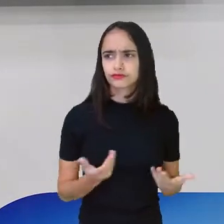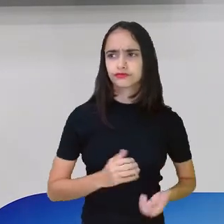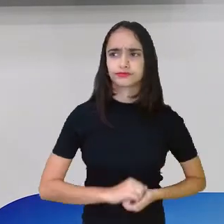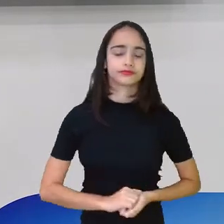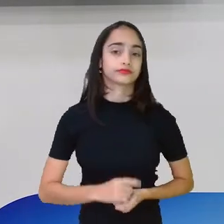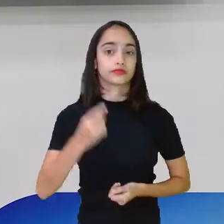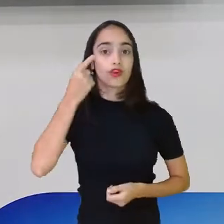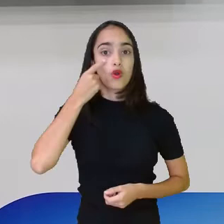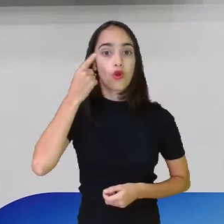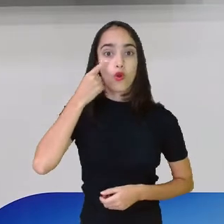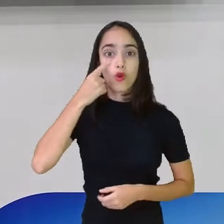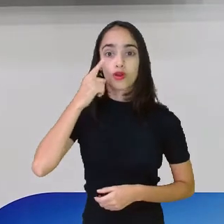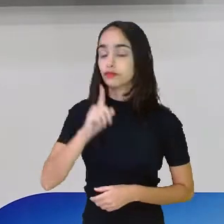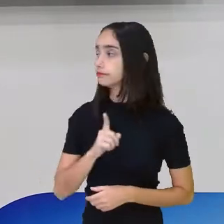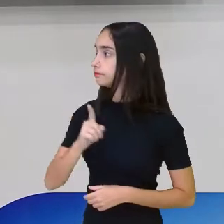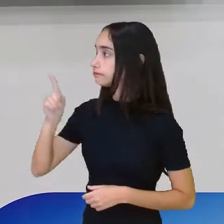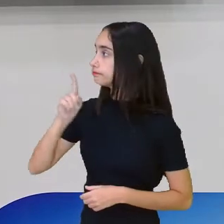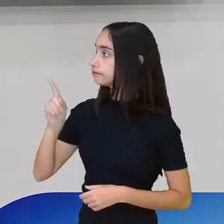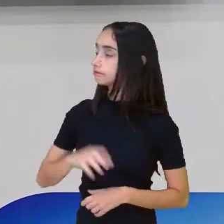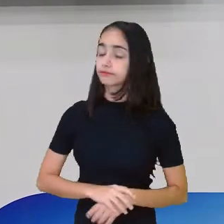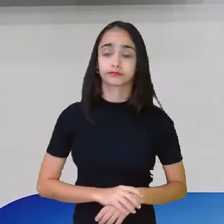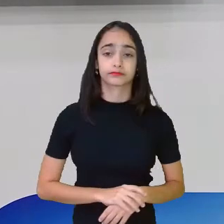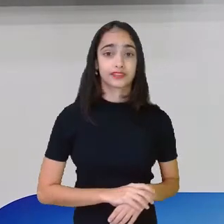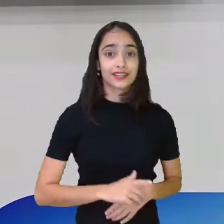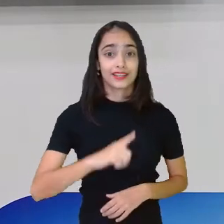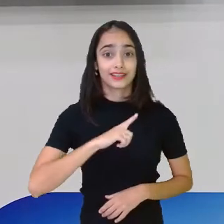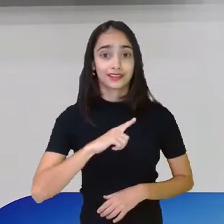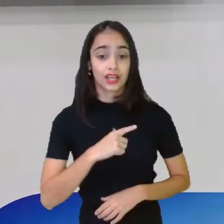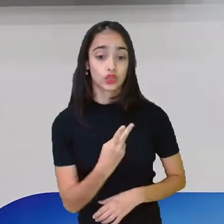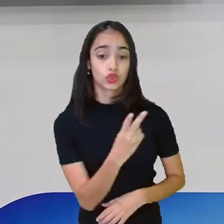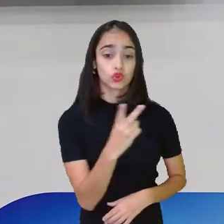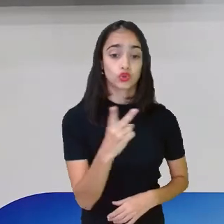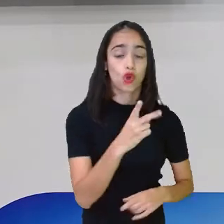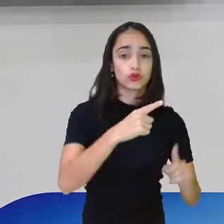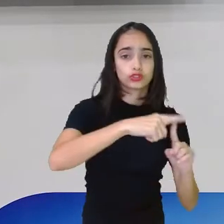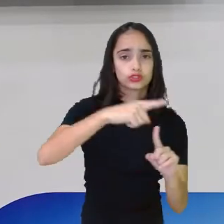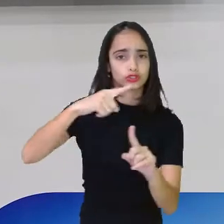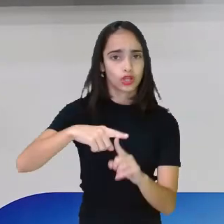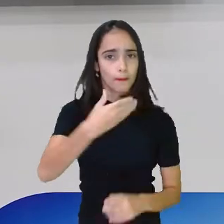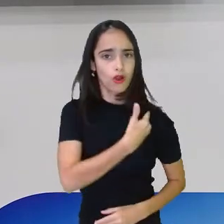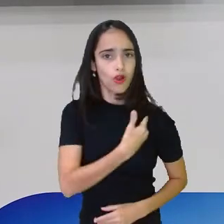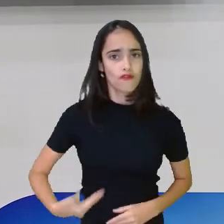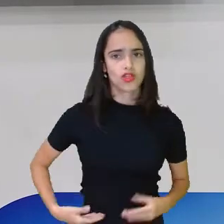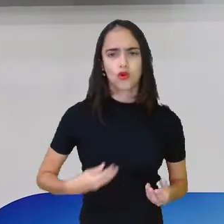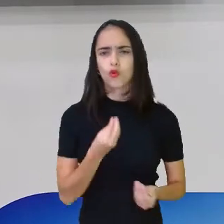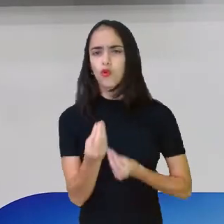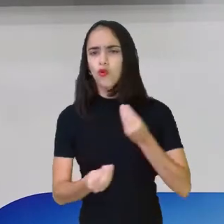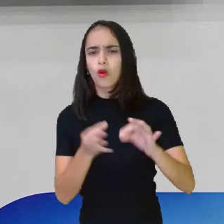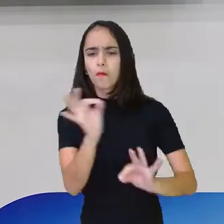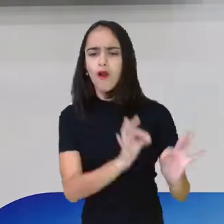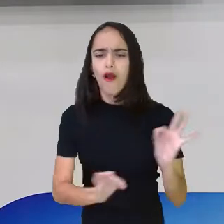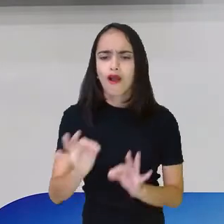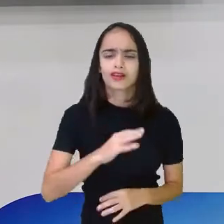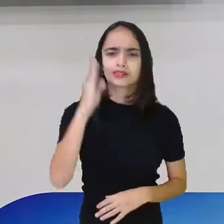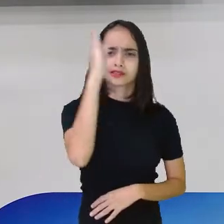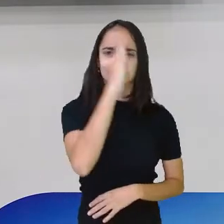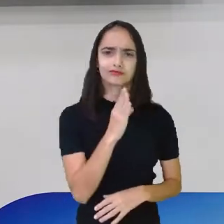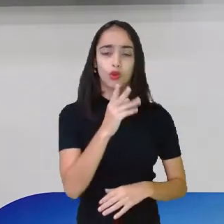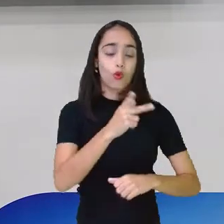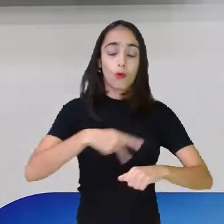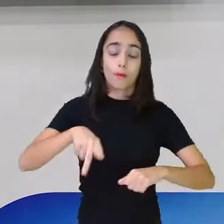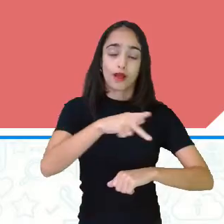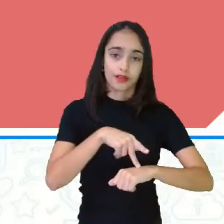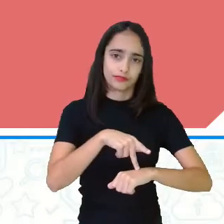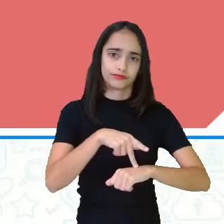dúvida. Olha só, são dois regimes de governo de como se organiza um país. É importante a gente entender isso.